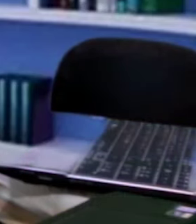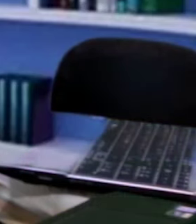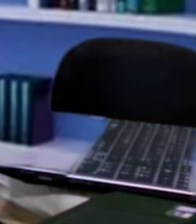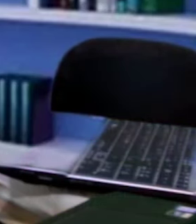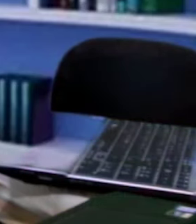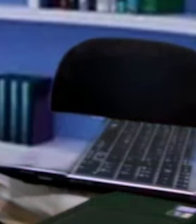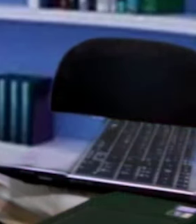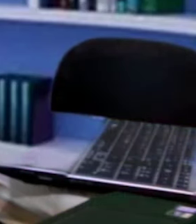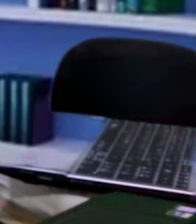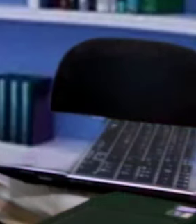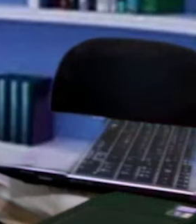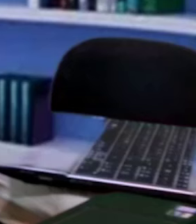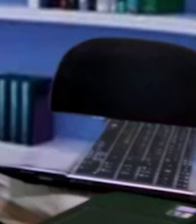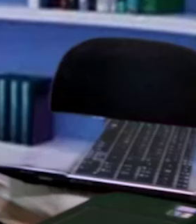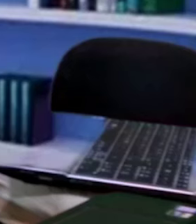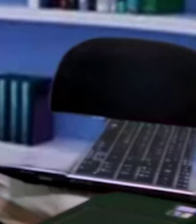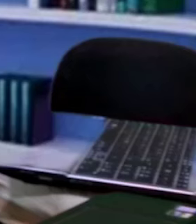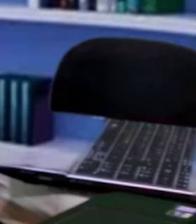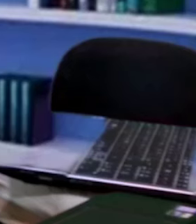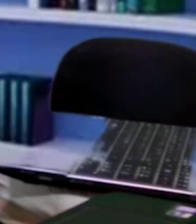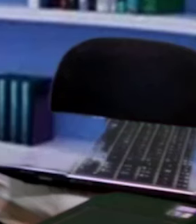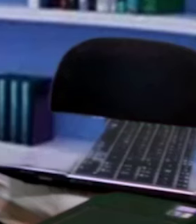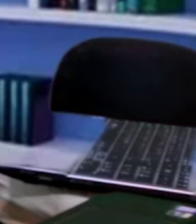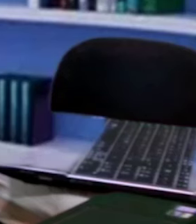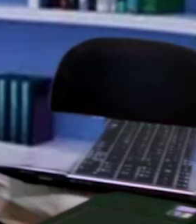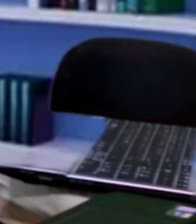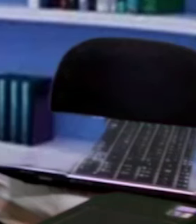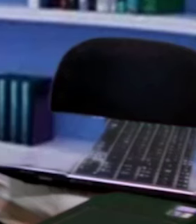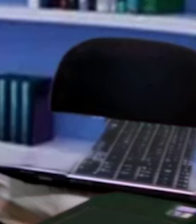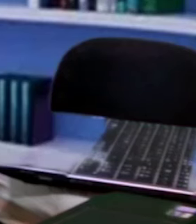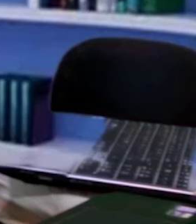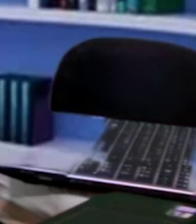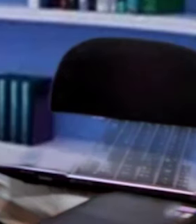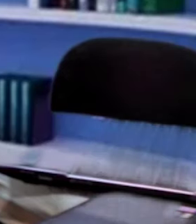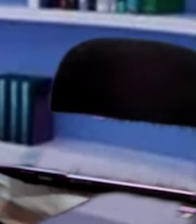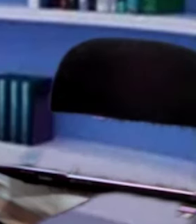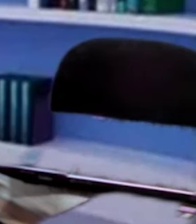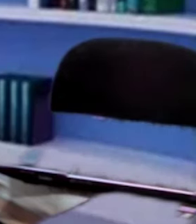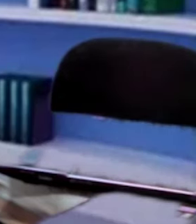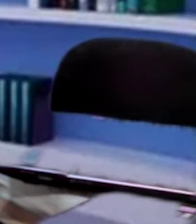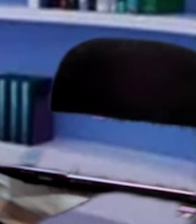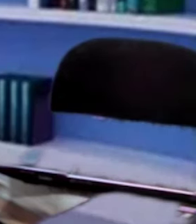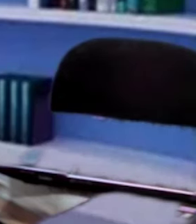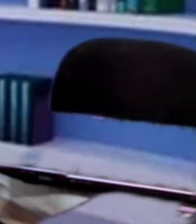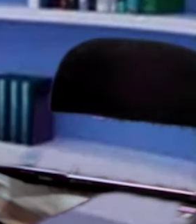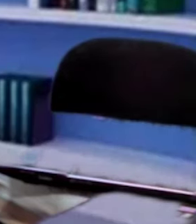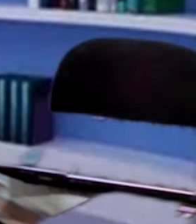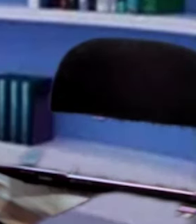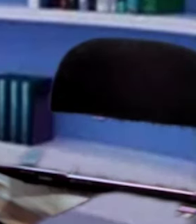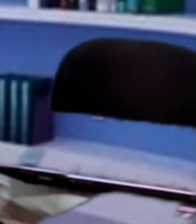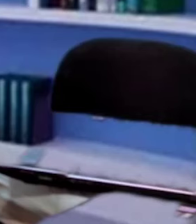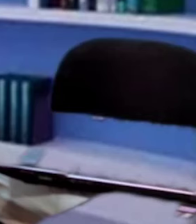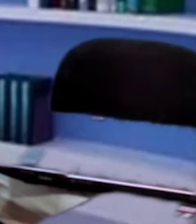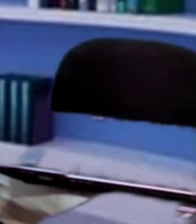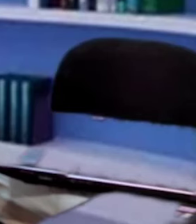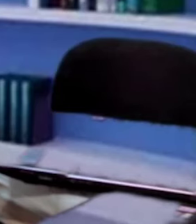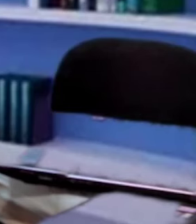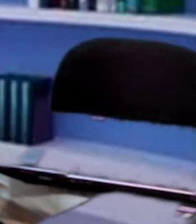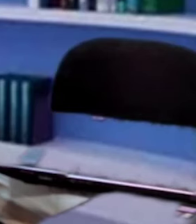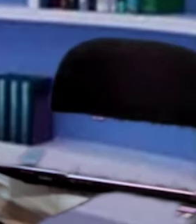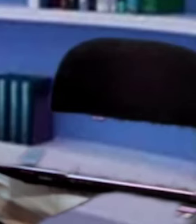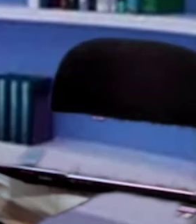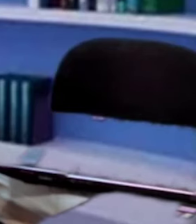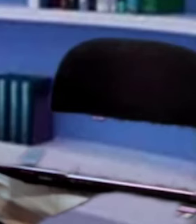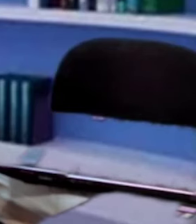também participa de mais um projeto, né, que tem início no governo do Lula para recuperar